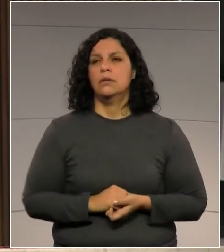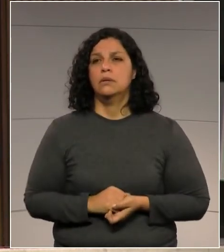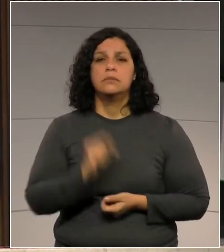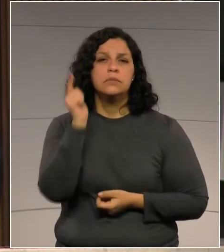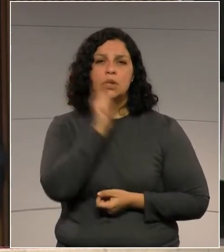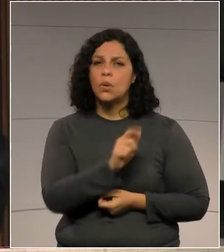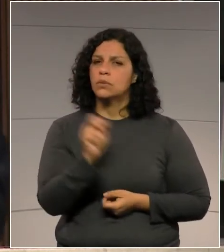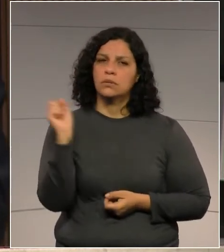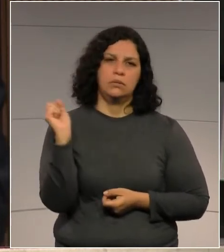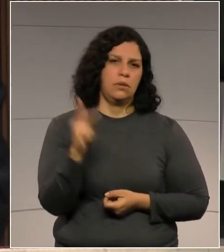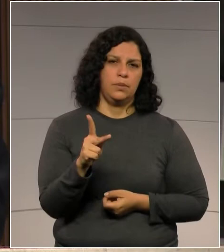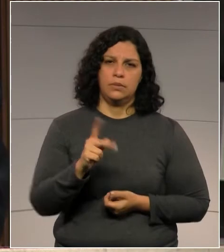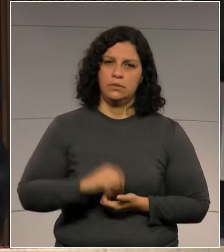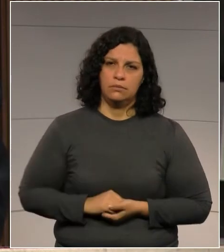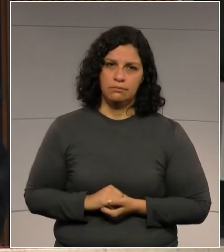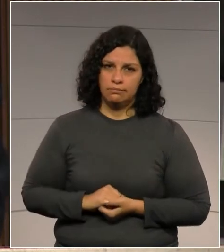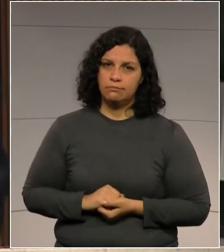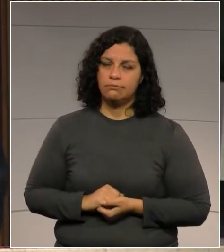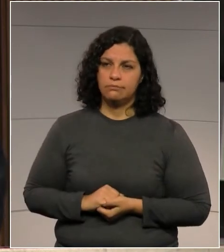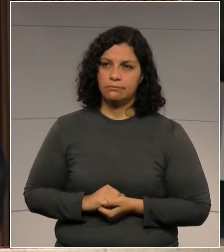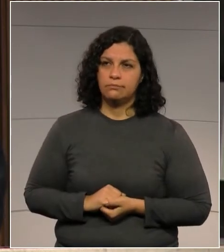não consigam se aposentar.